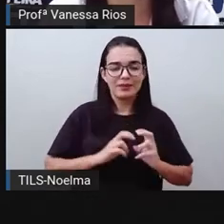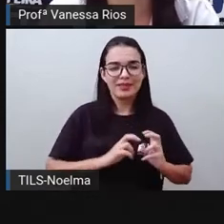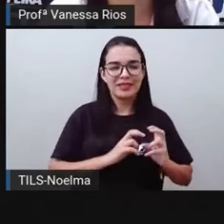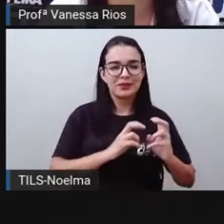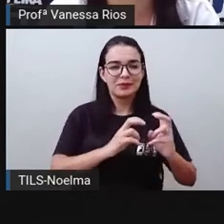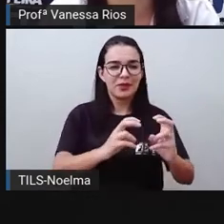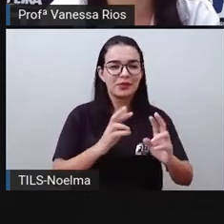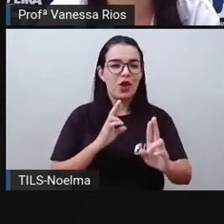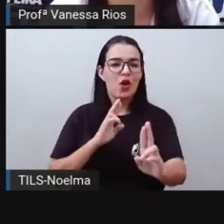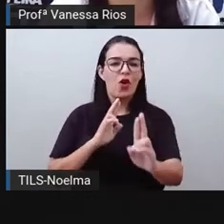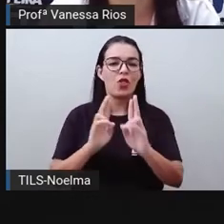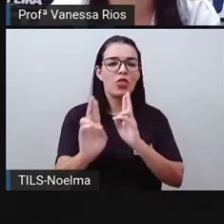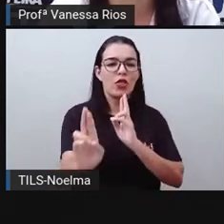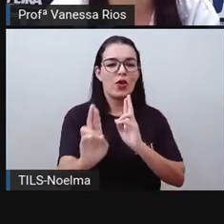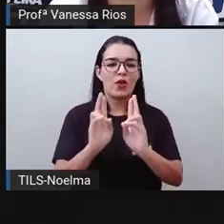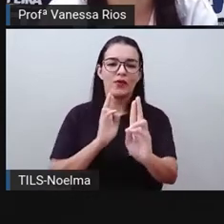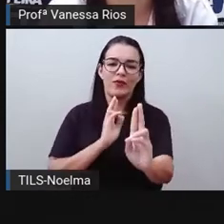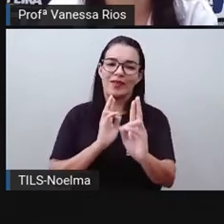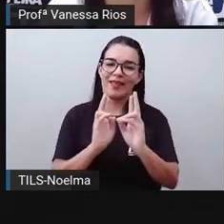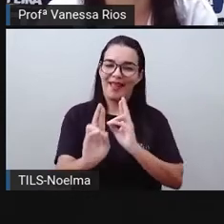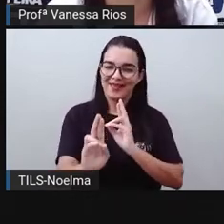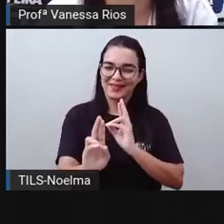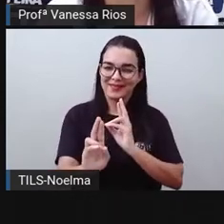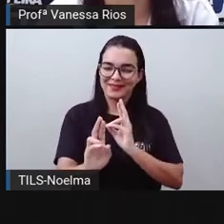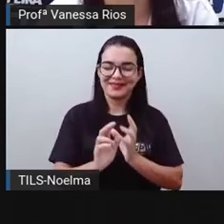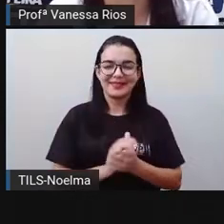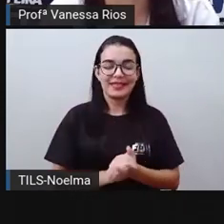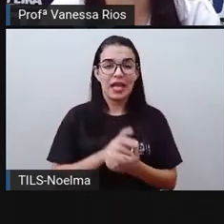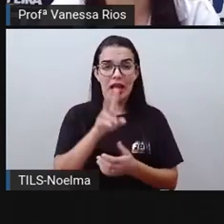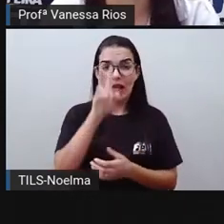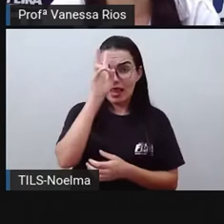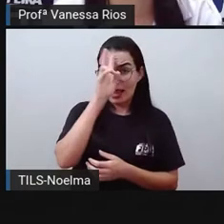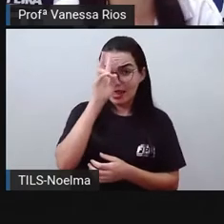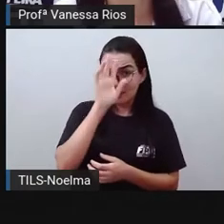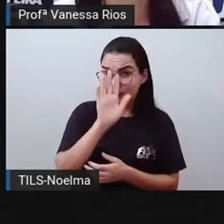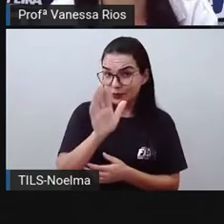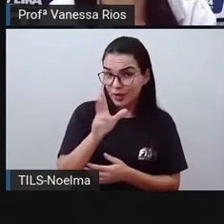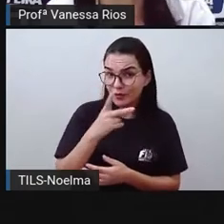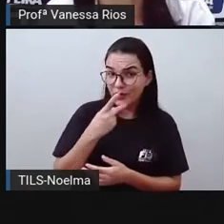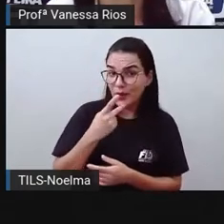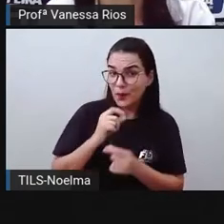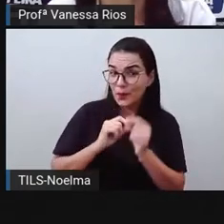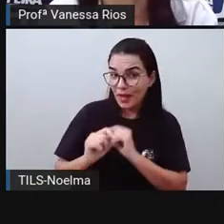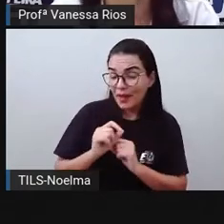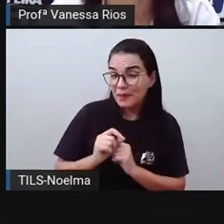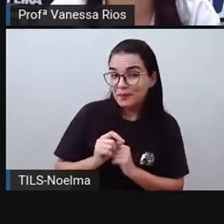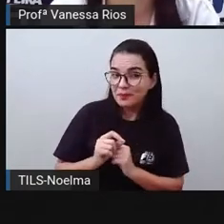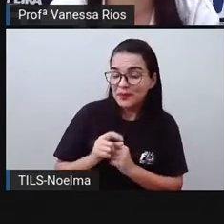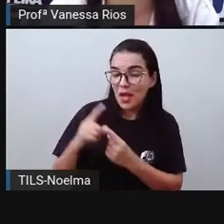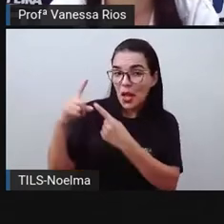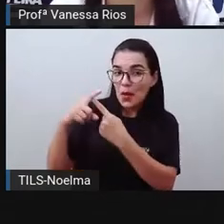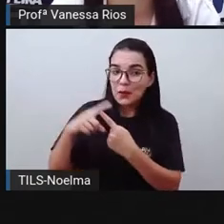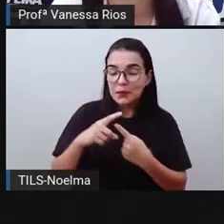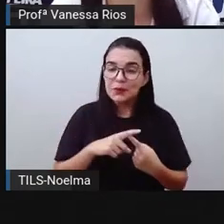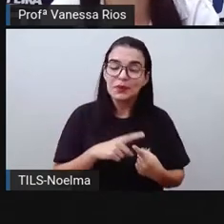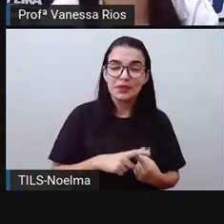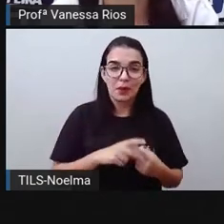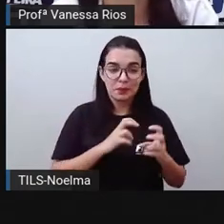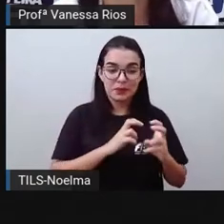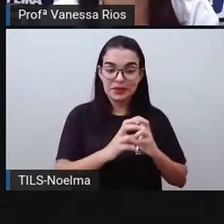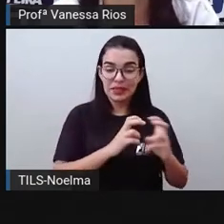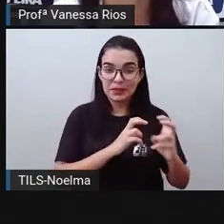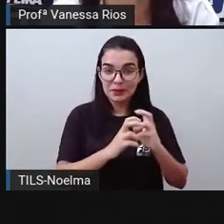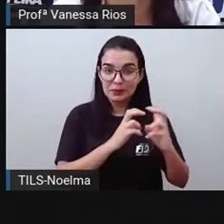transporte rodoviário. Lembra aí que a gente já vem falando sobre os meios de transporte, sobre como esses